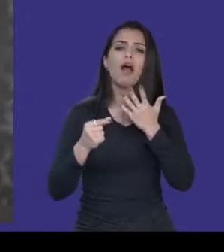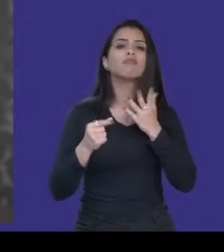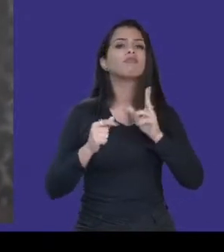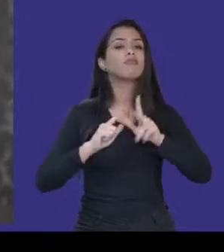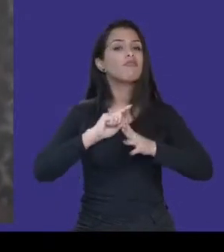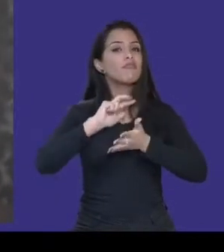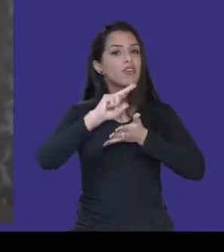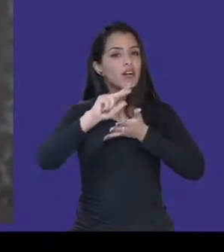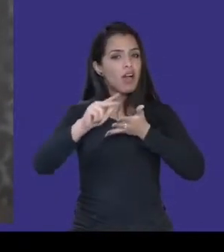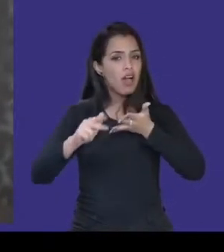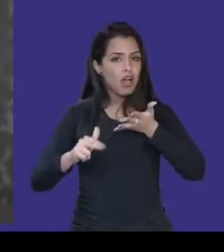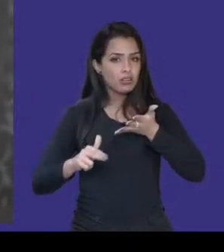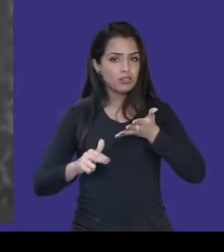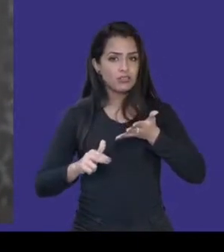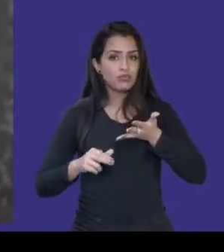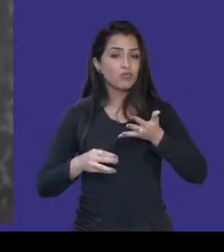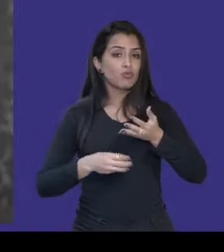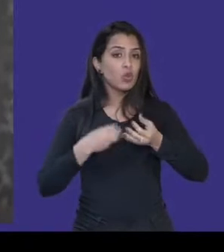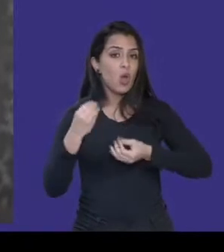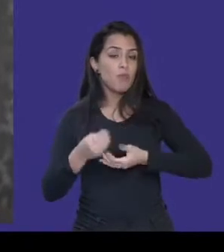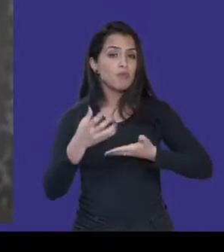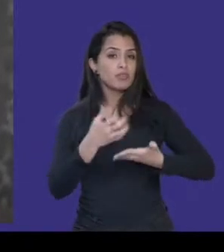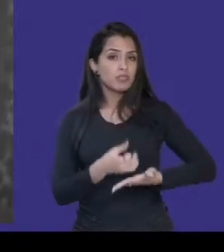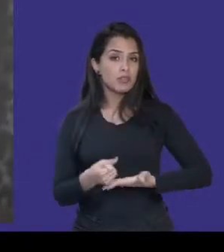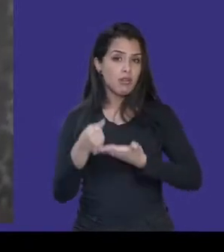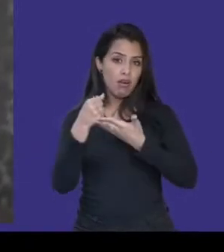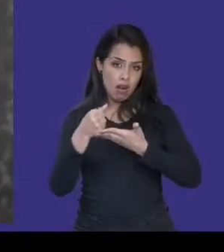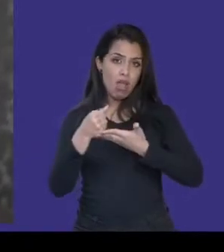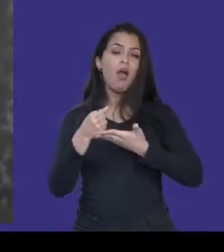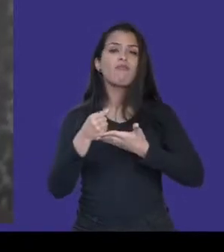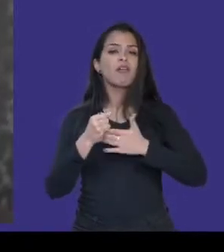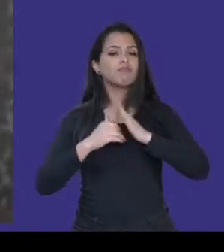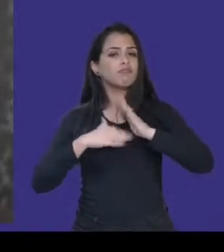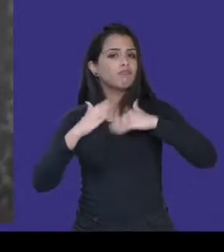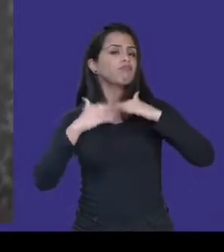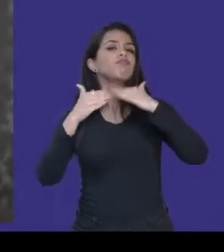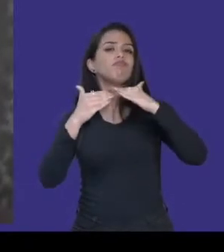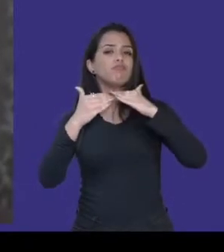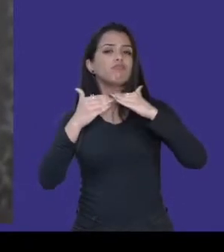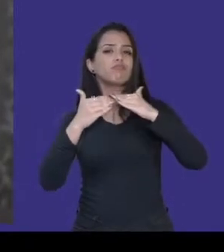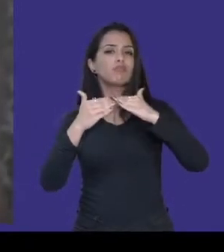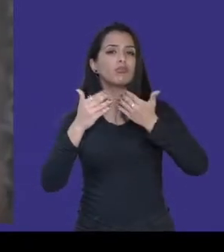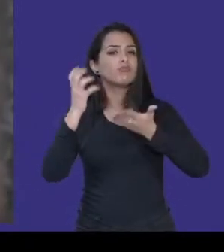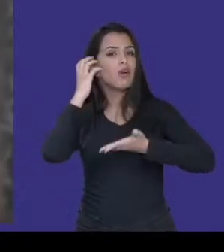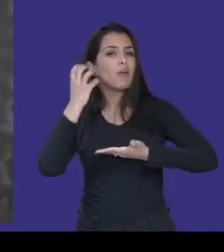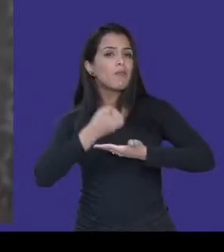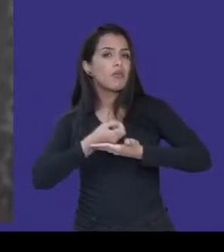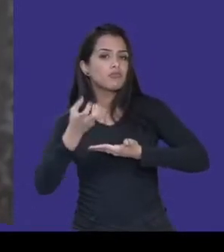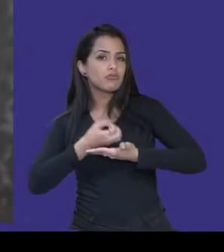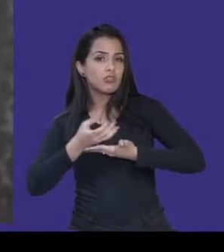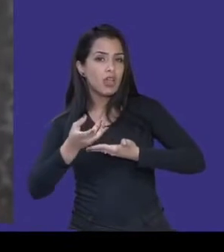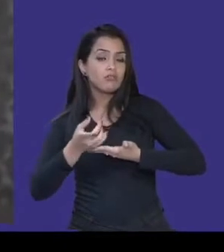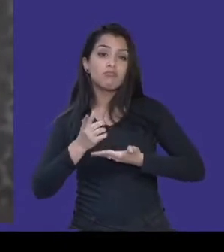alternativas de salvar e reproduzir os seus podcasts. Então, você pode oferecer sua série de podcasts